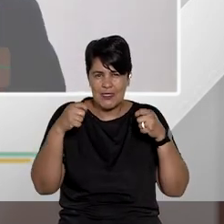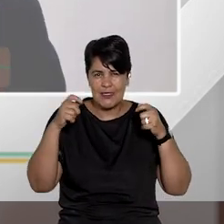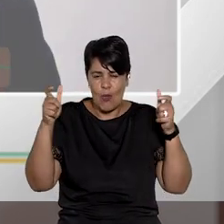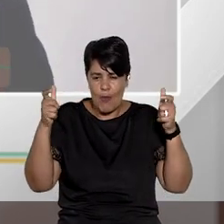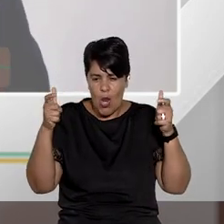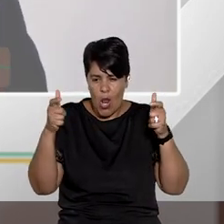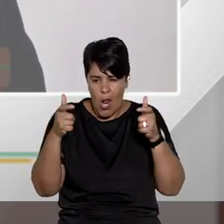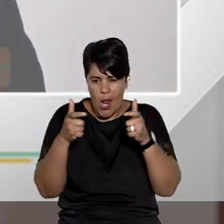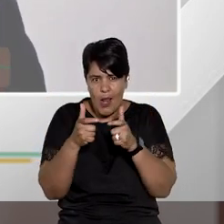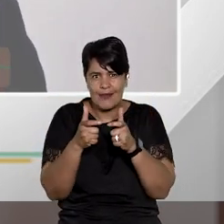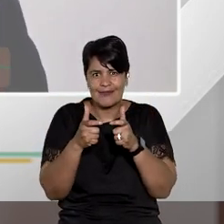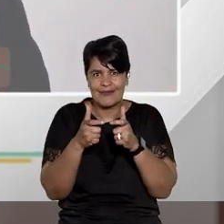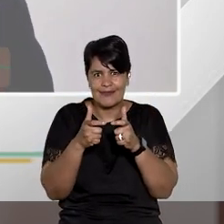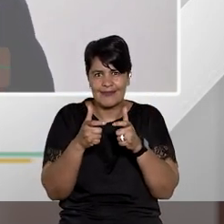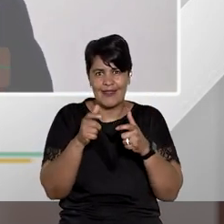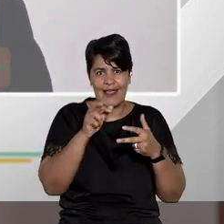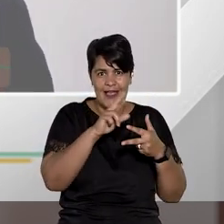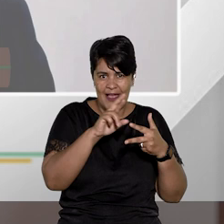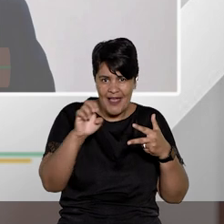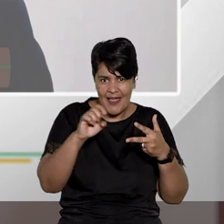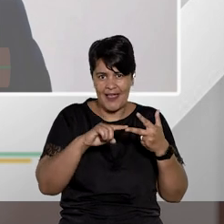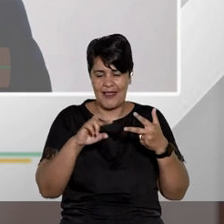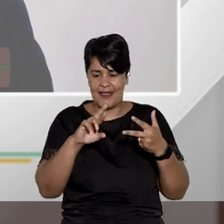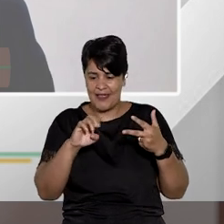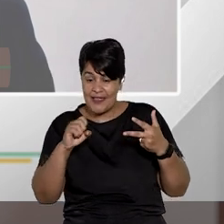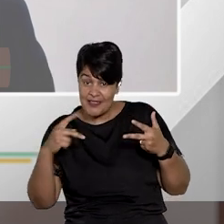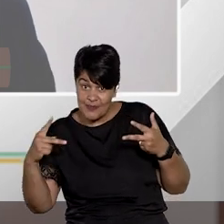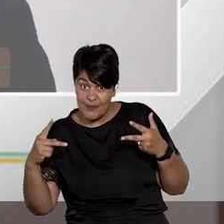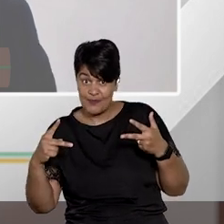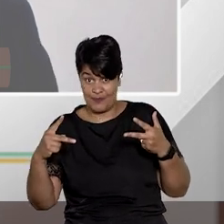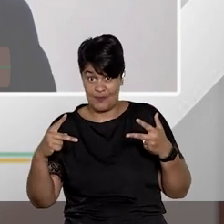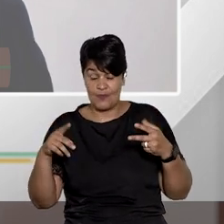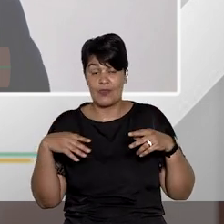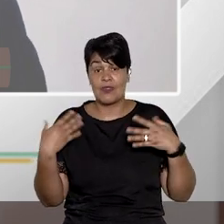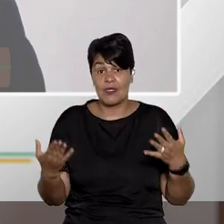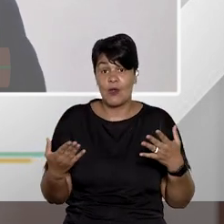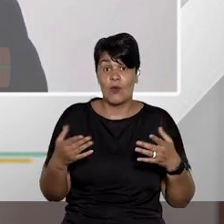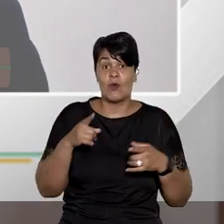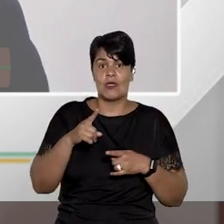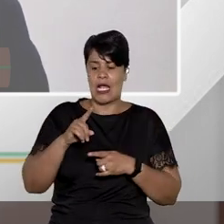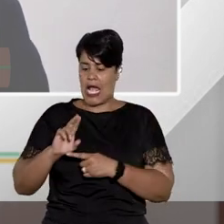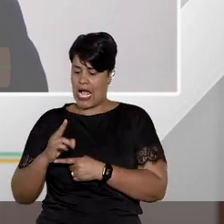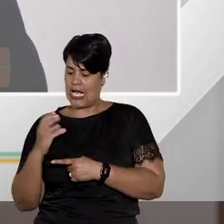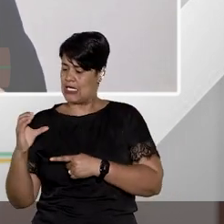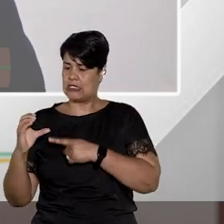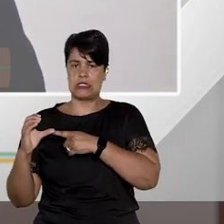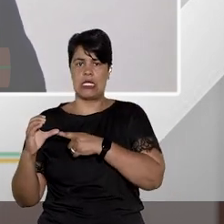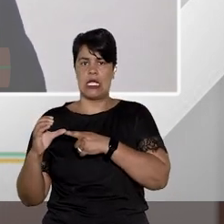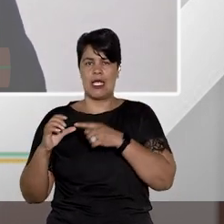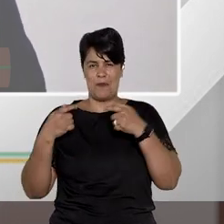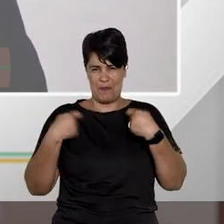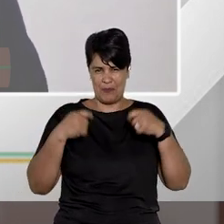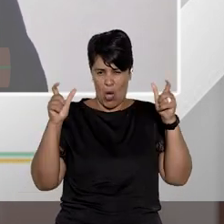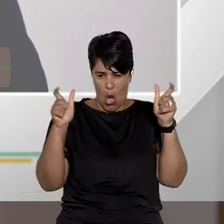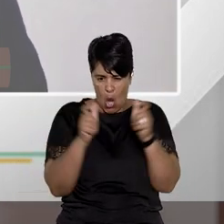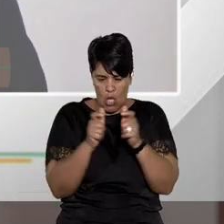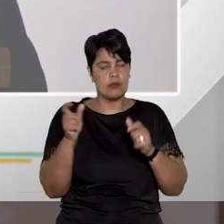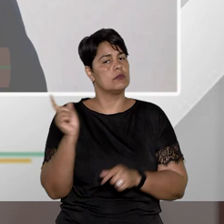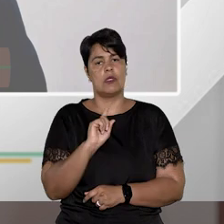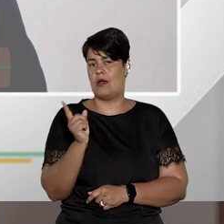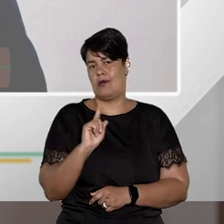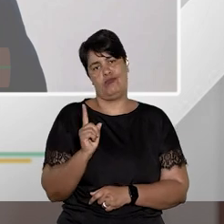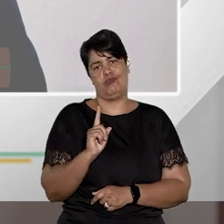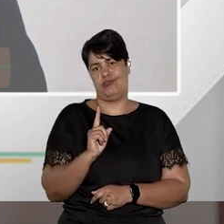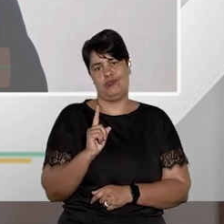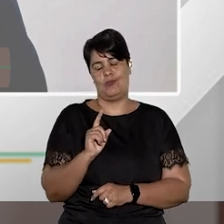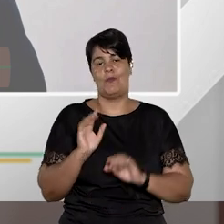de RE e de RESP não há o mesmo funil na impetração de habeas corpus eu saí do Superior Tribunal